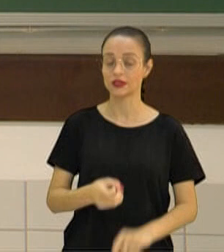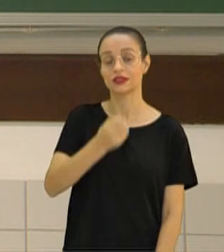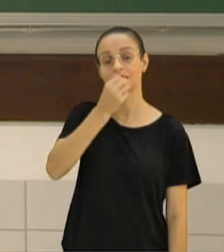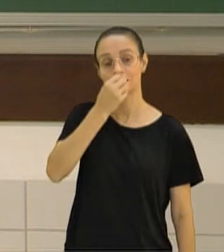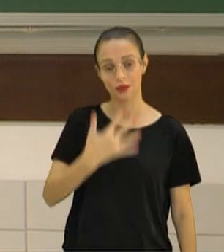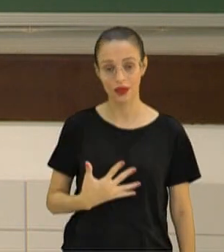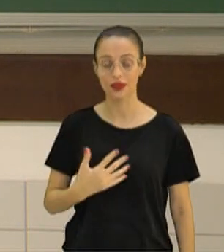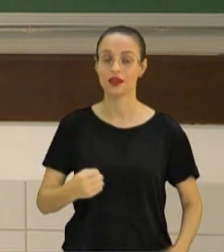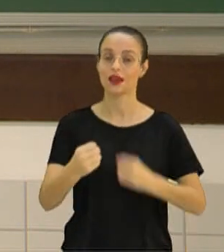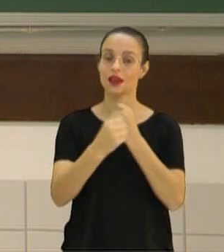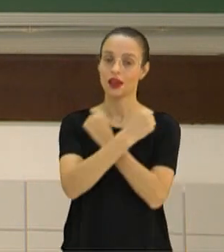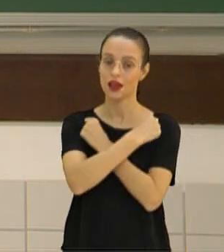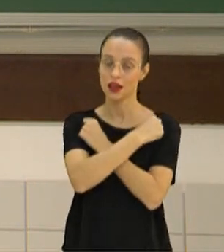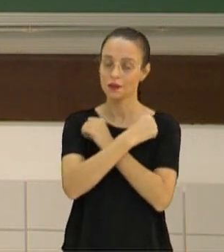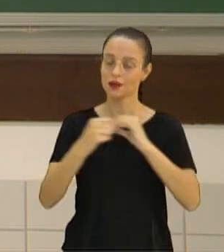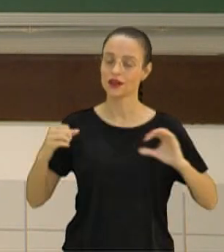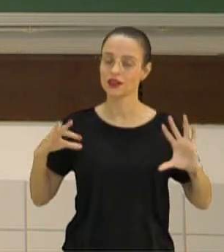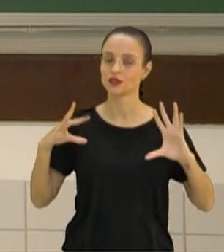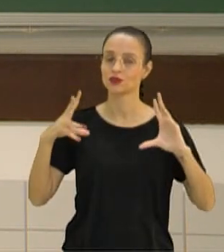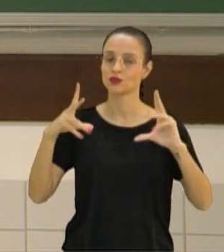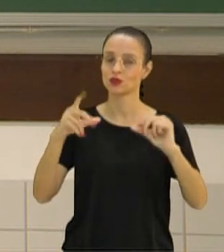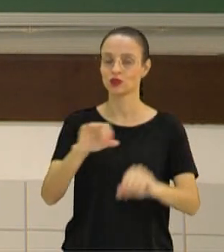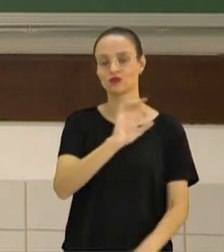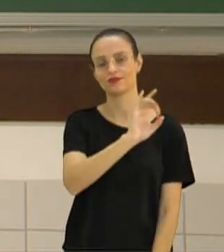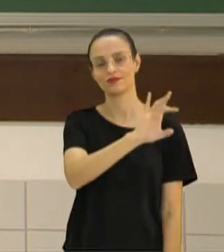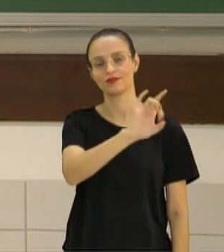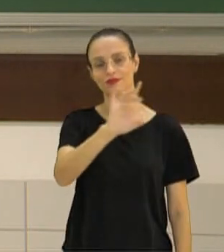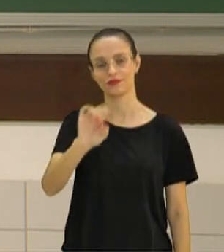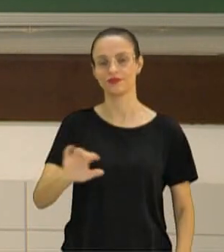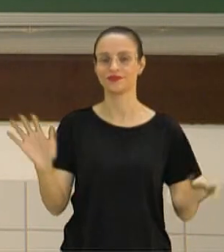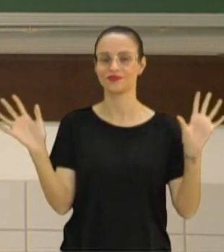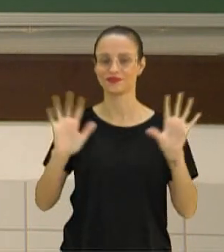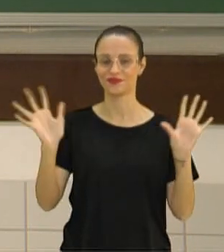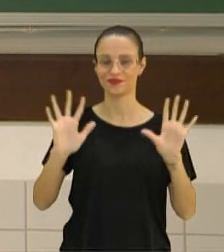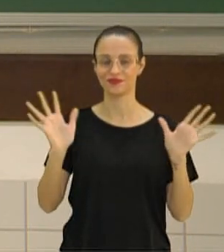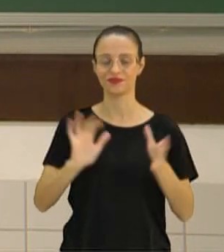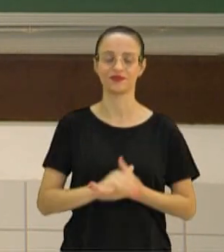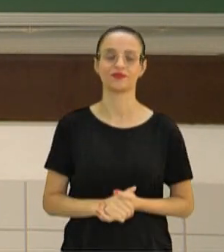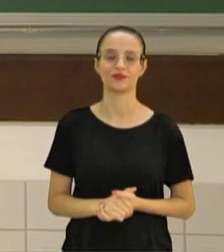bem. Um abraço e um beijo no coração de cada um. E tchau, tchau.